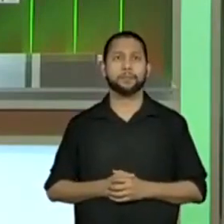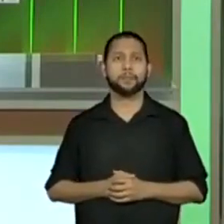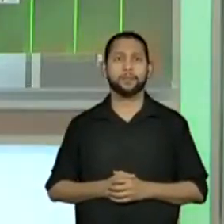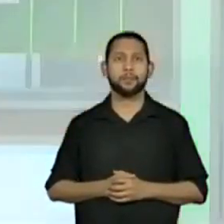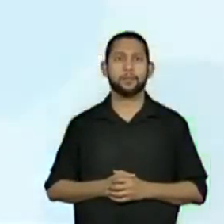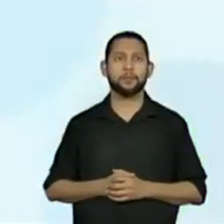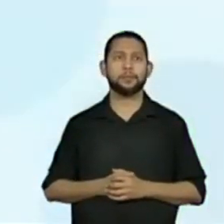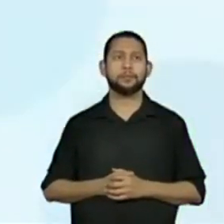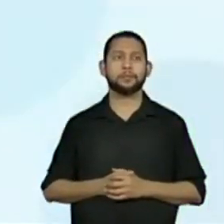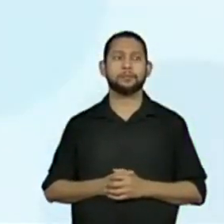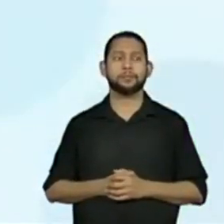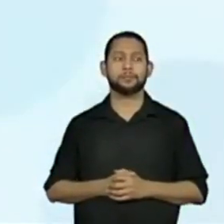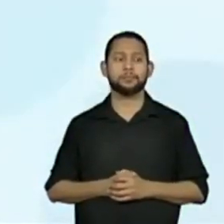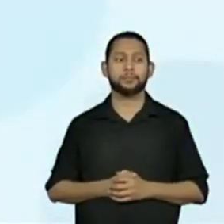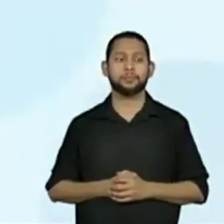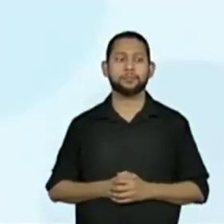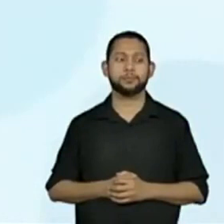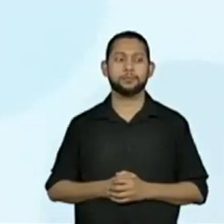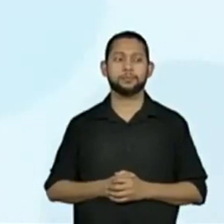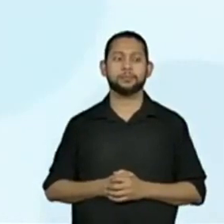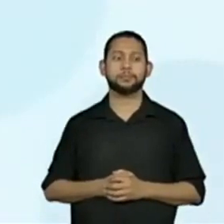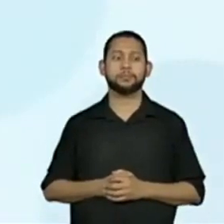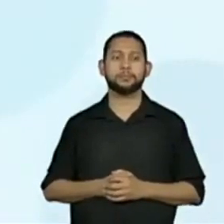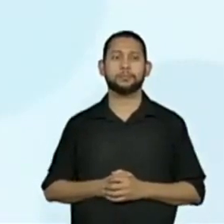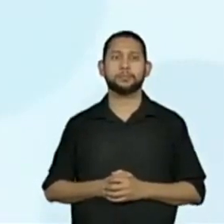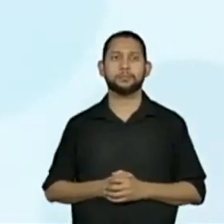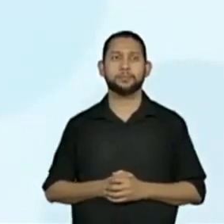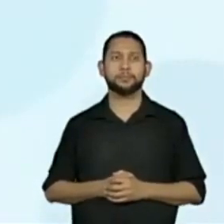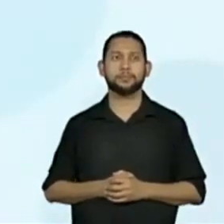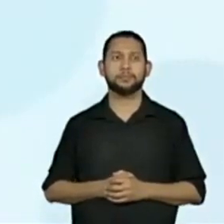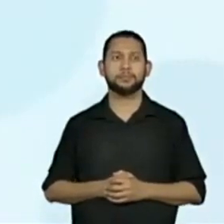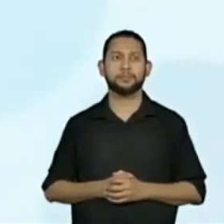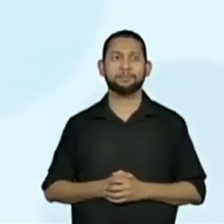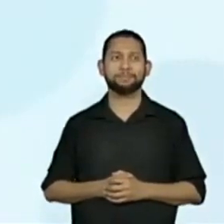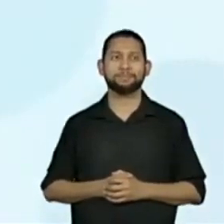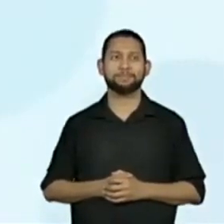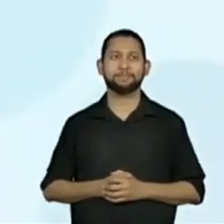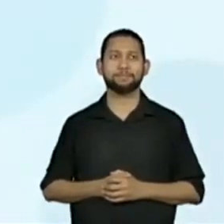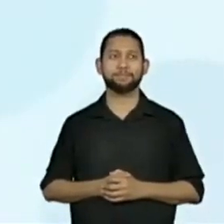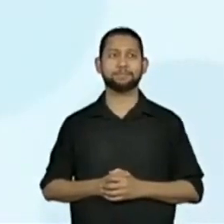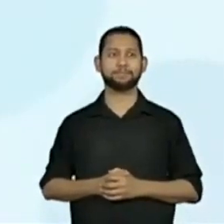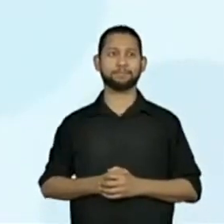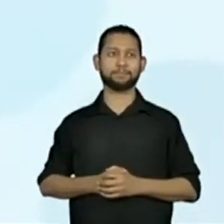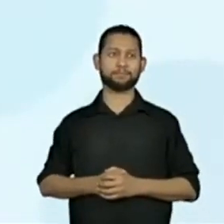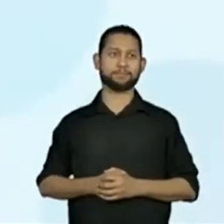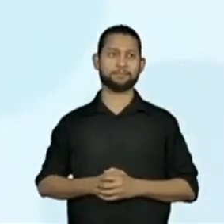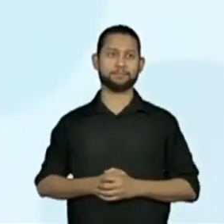4 mais 3 igual a 7.